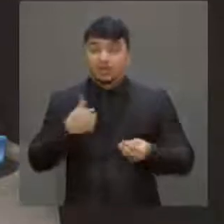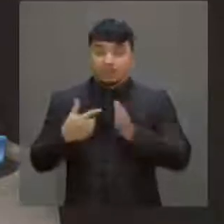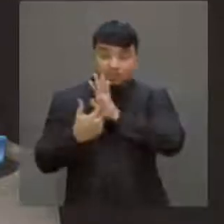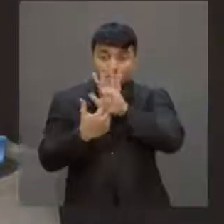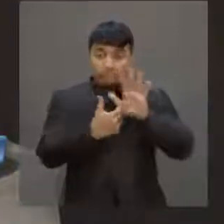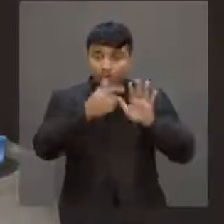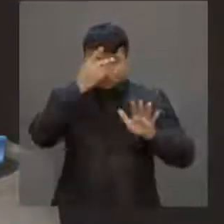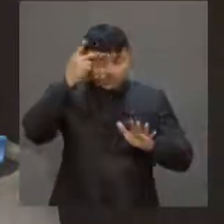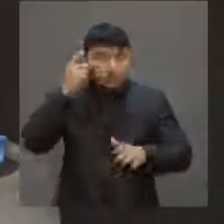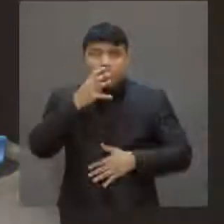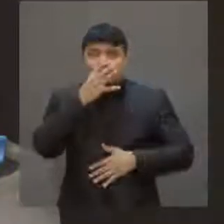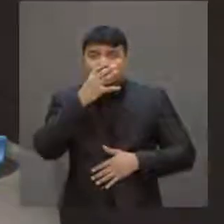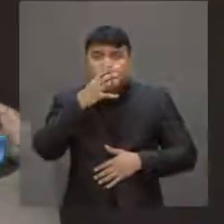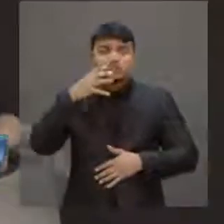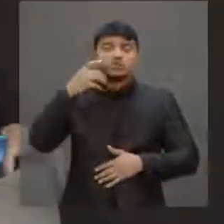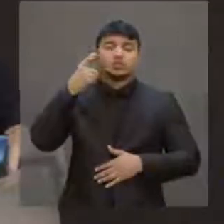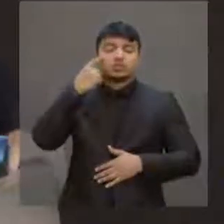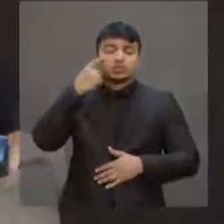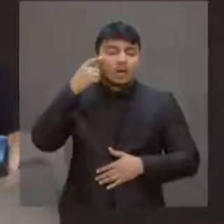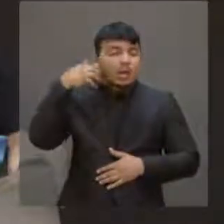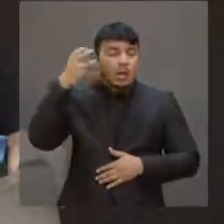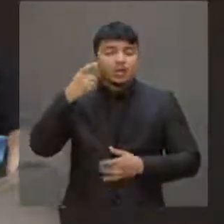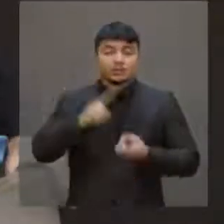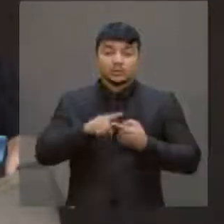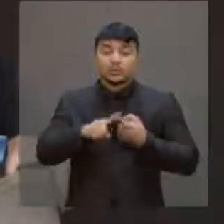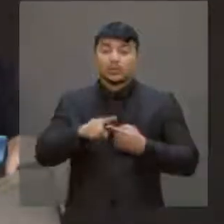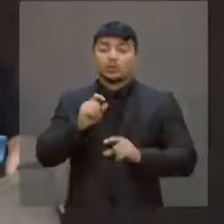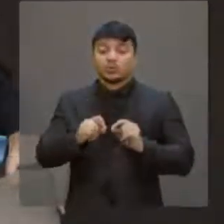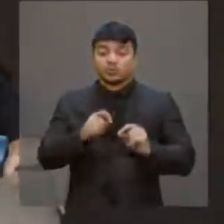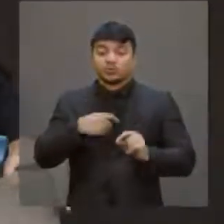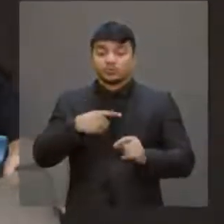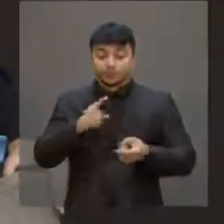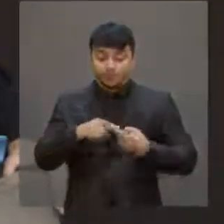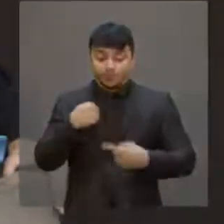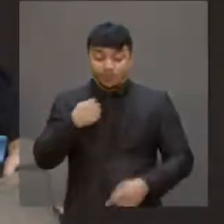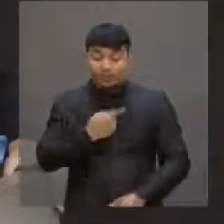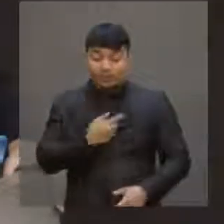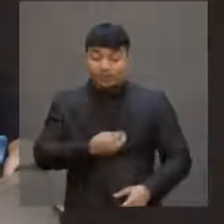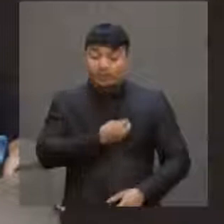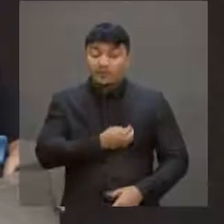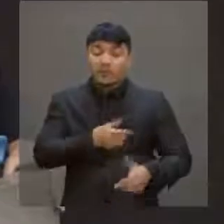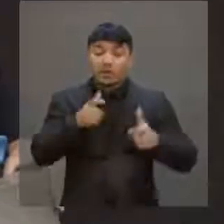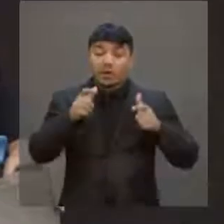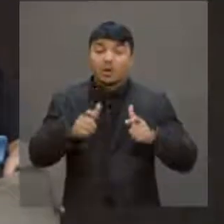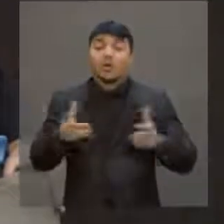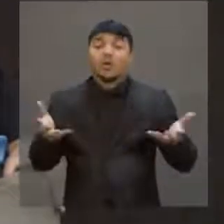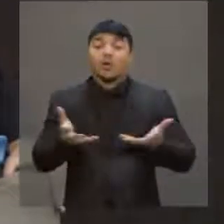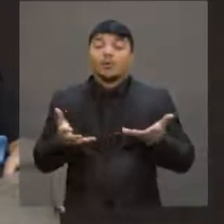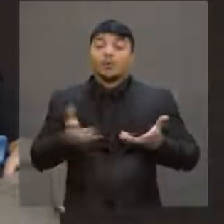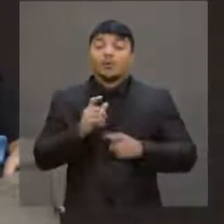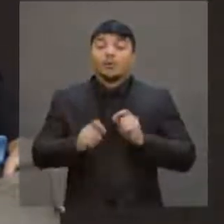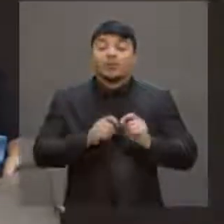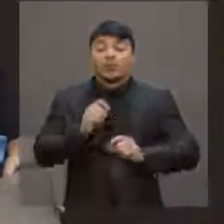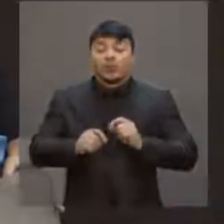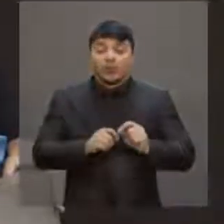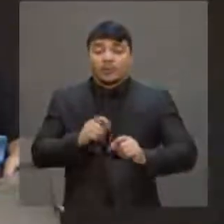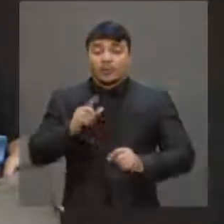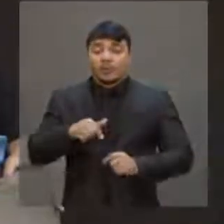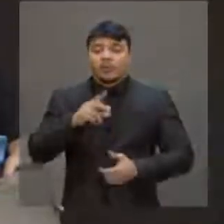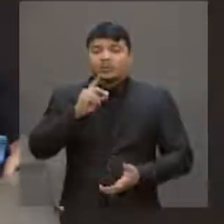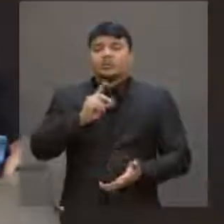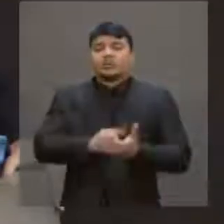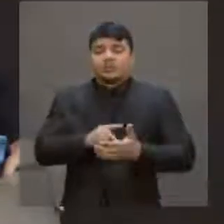ouvinte, ao nosso telespectador, que nós estamos vivendo uma